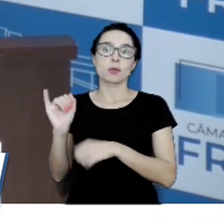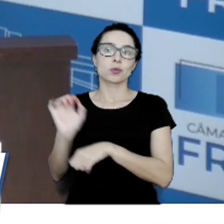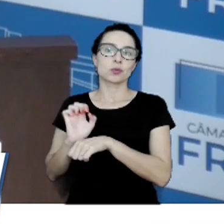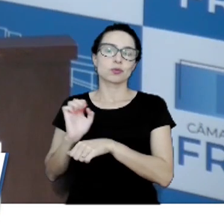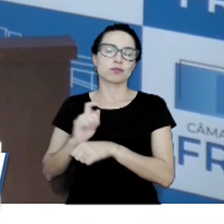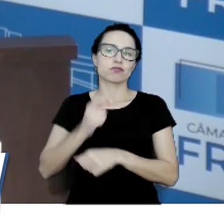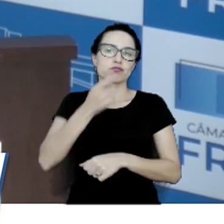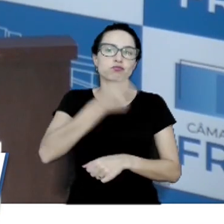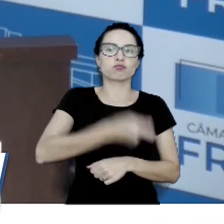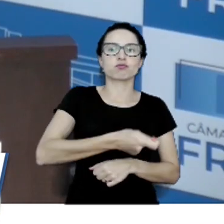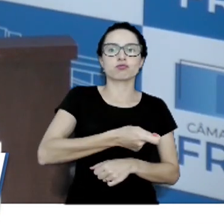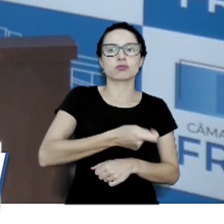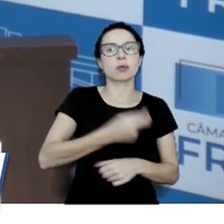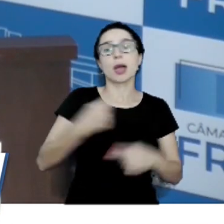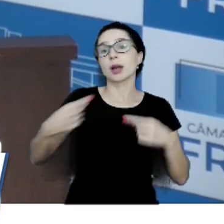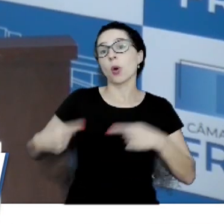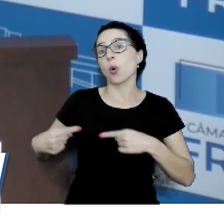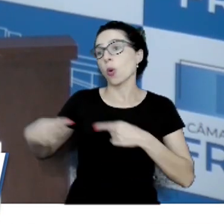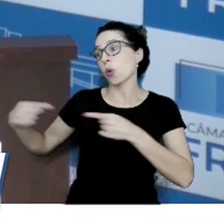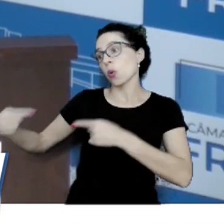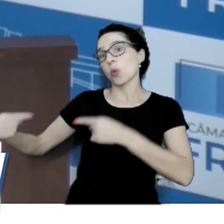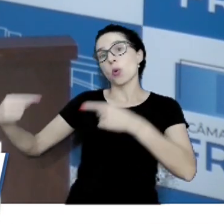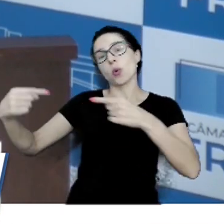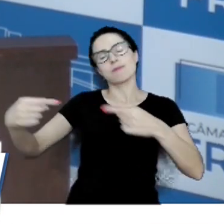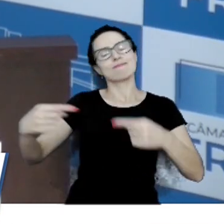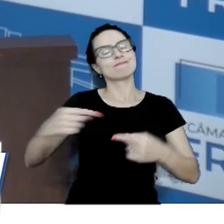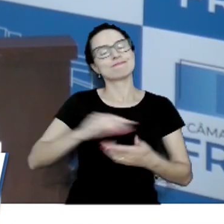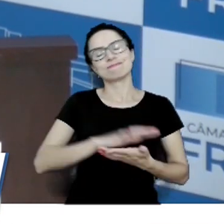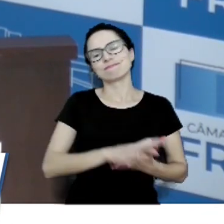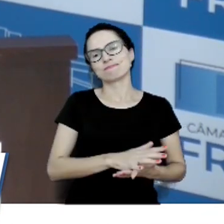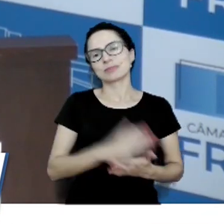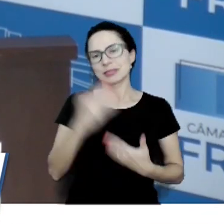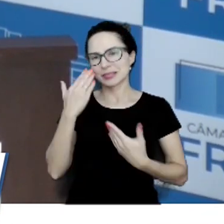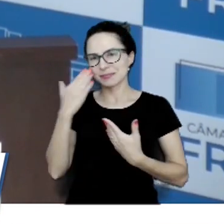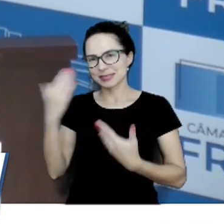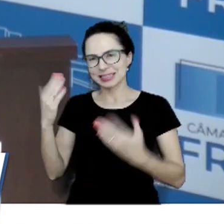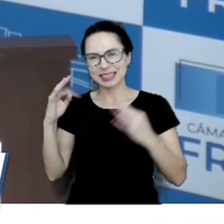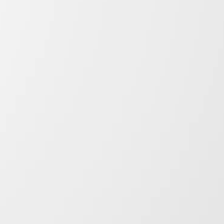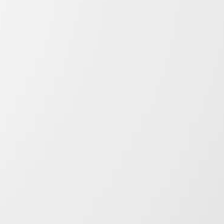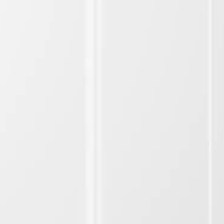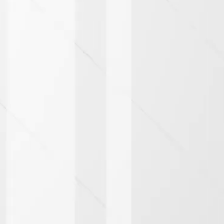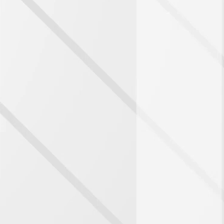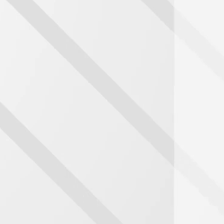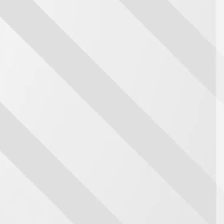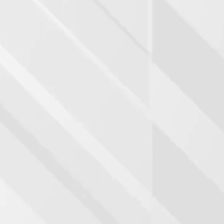e viram uma concorrência muito desleal. Agradeço a todos e um ótimo dia.